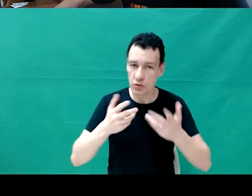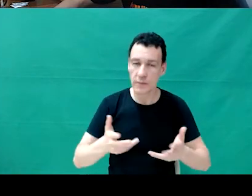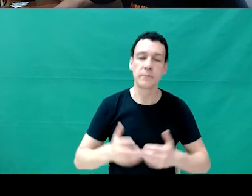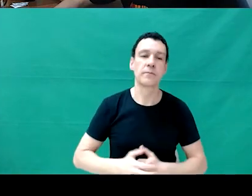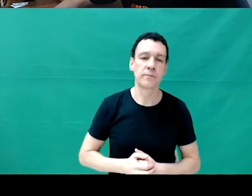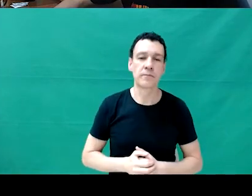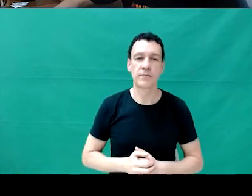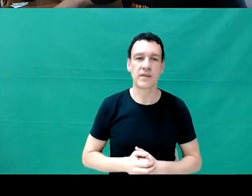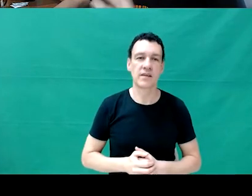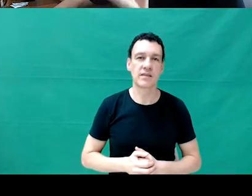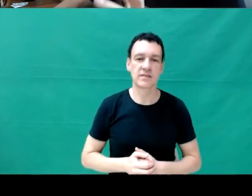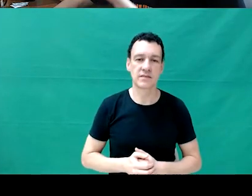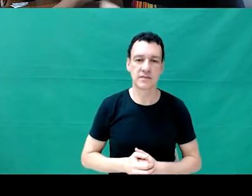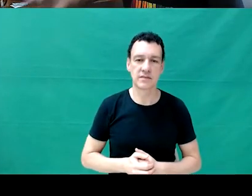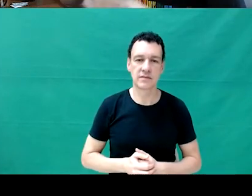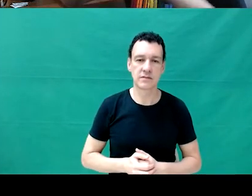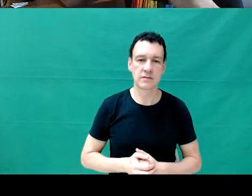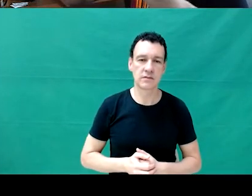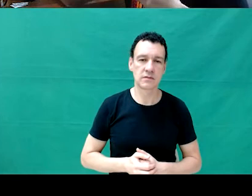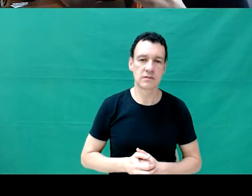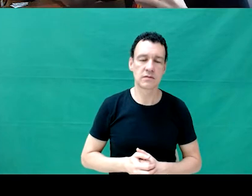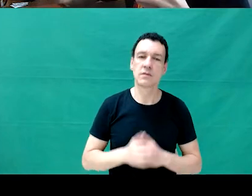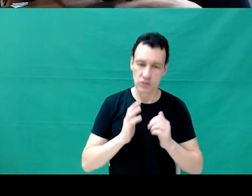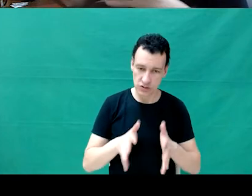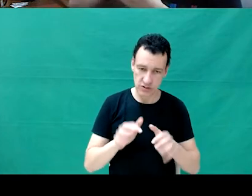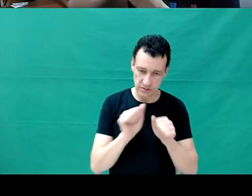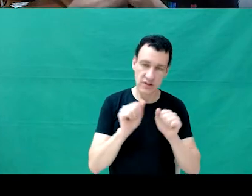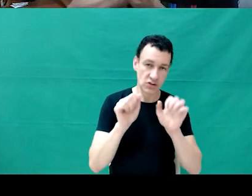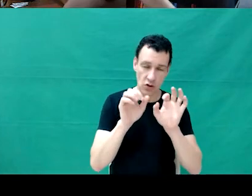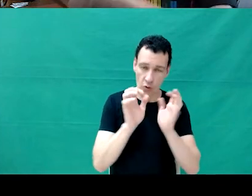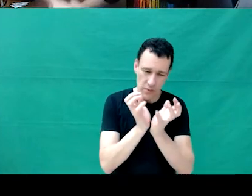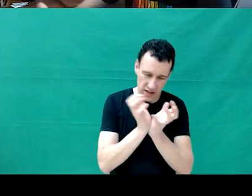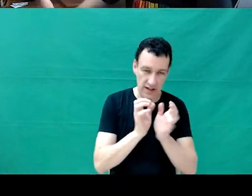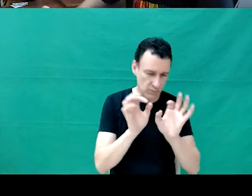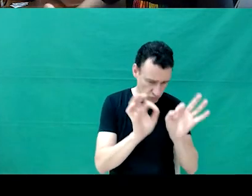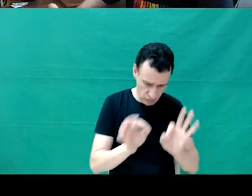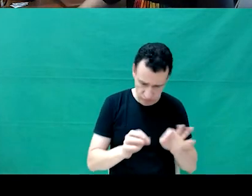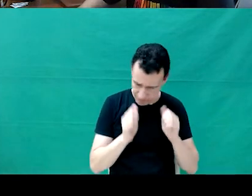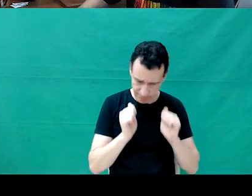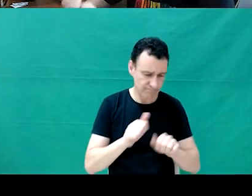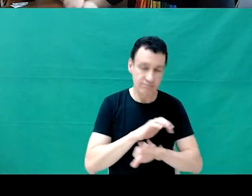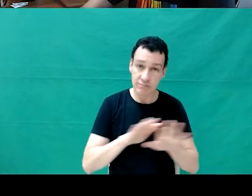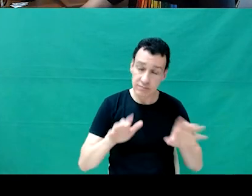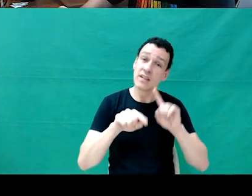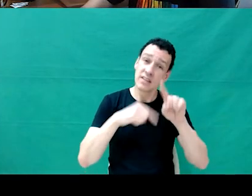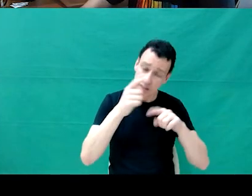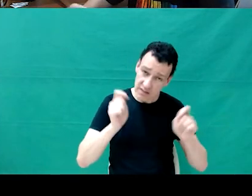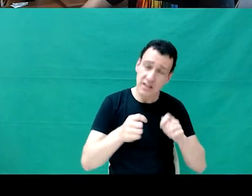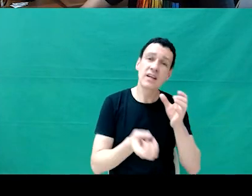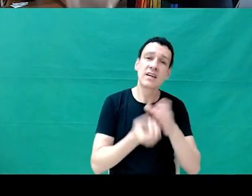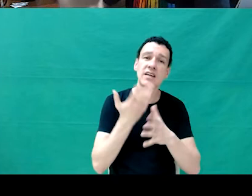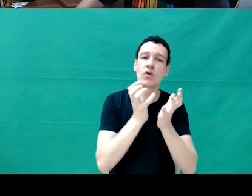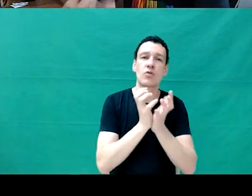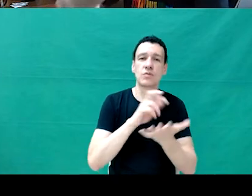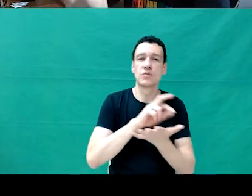Depois Depois de a gente ter os comitês organizados, a gente pode criar grupos de diversidade nesses lugares. Grupos de